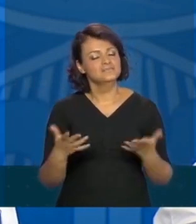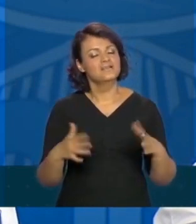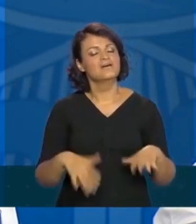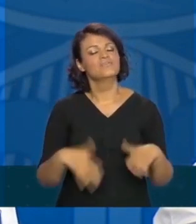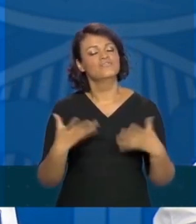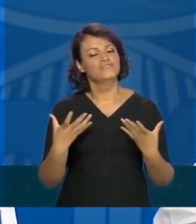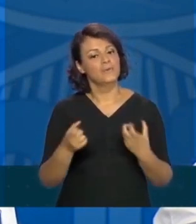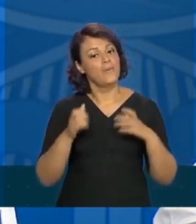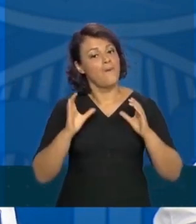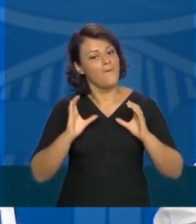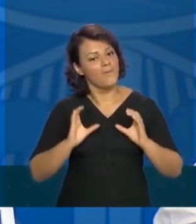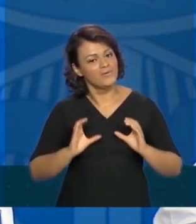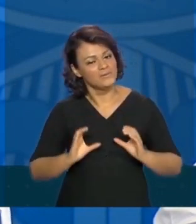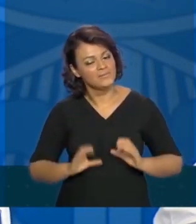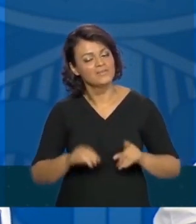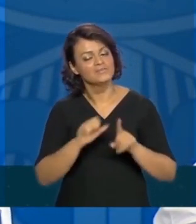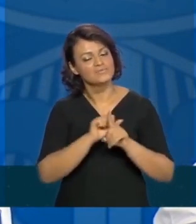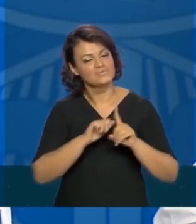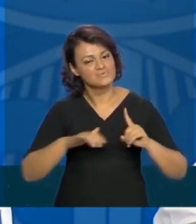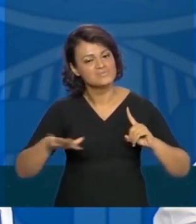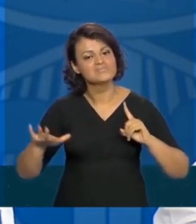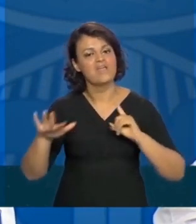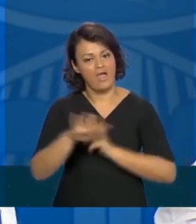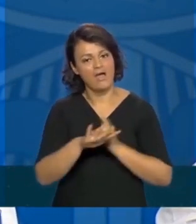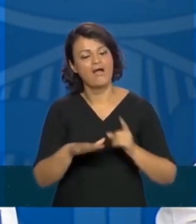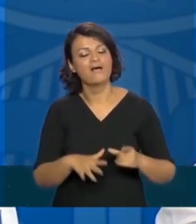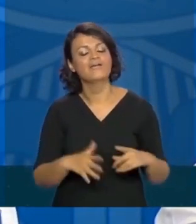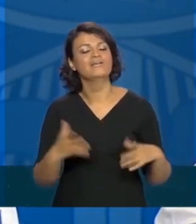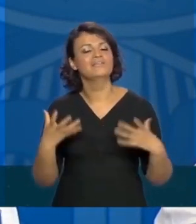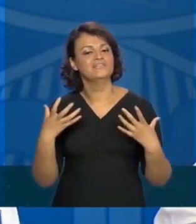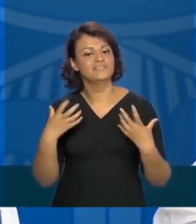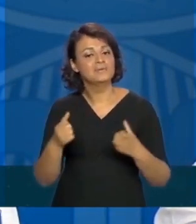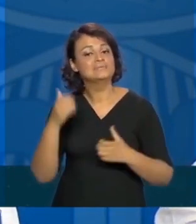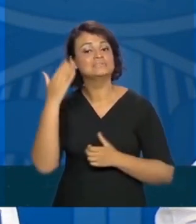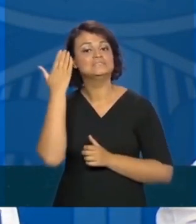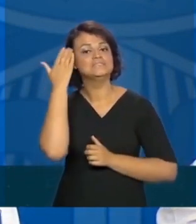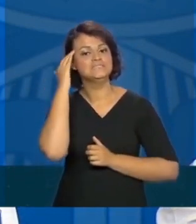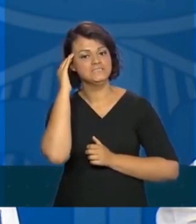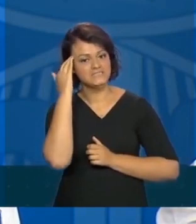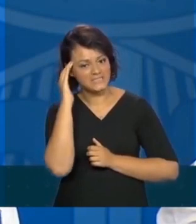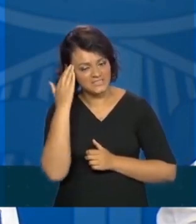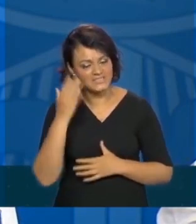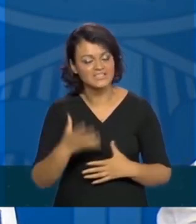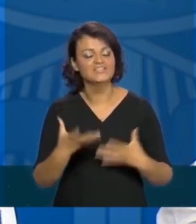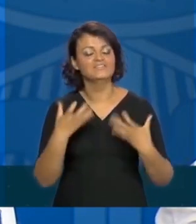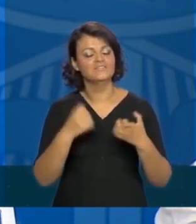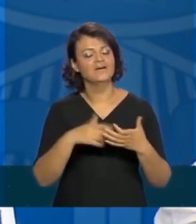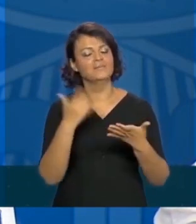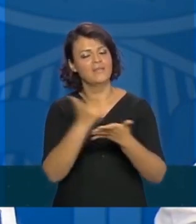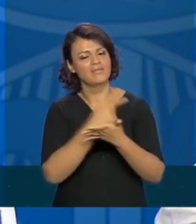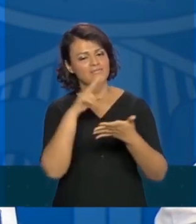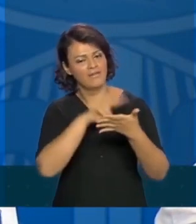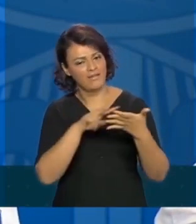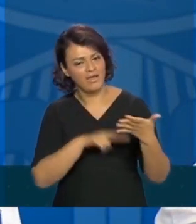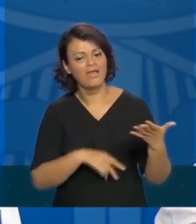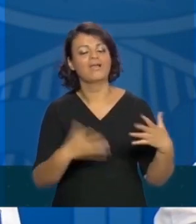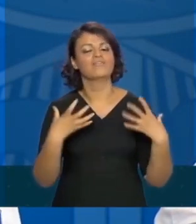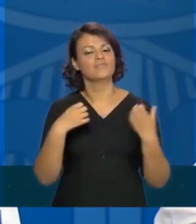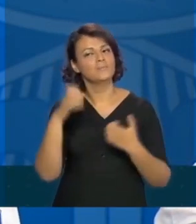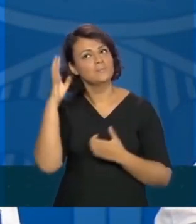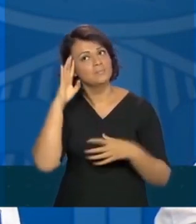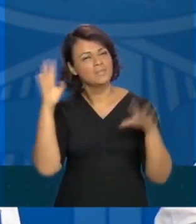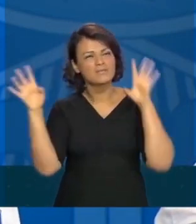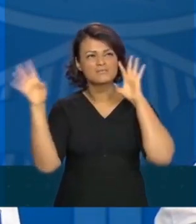comportamento social vamos ter o máximo de entendimento vamos ler os livros vamos pensar